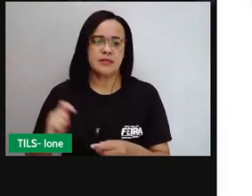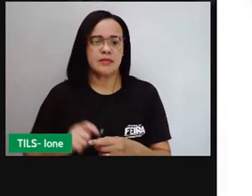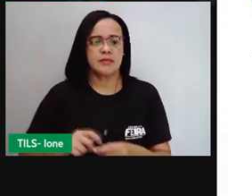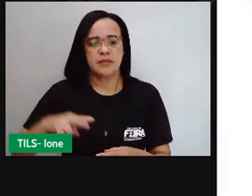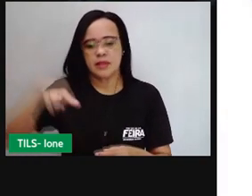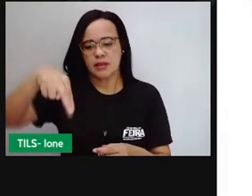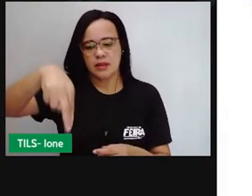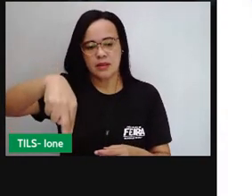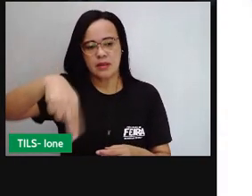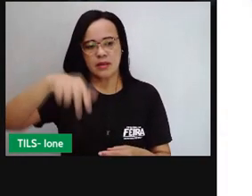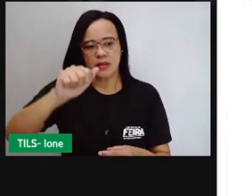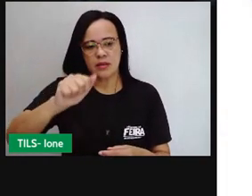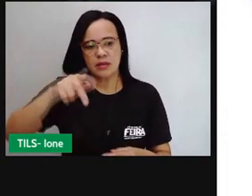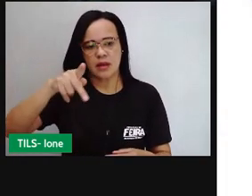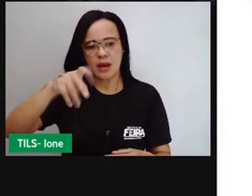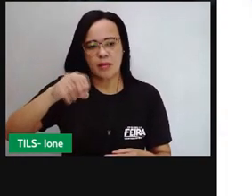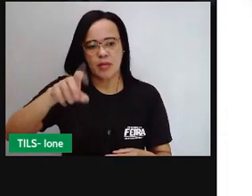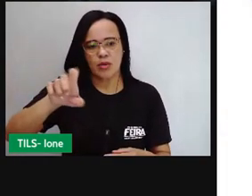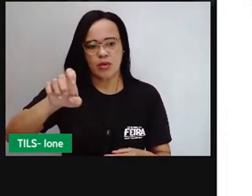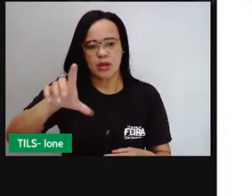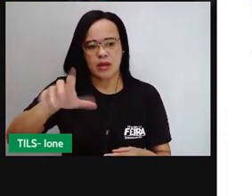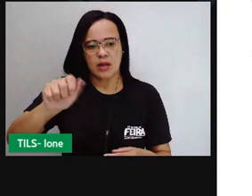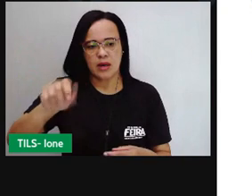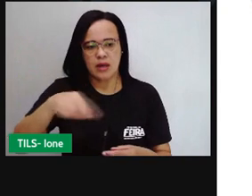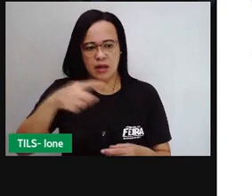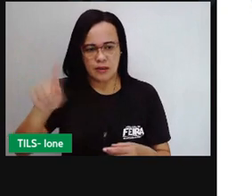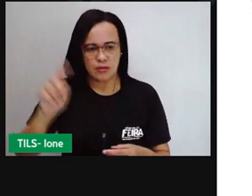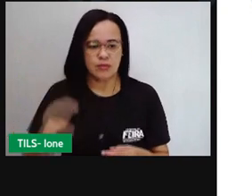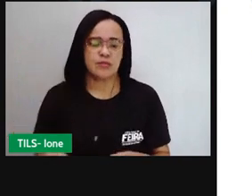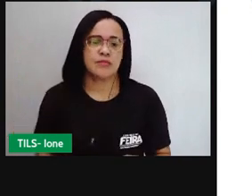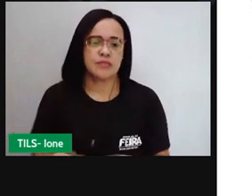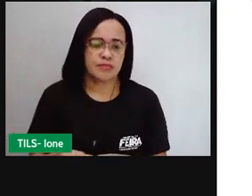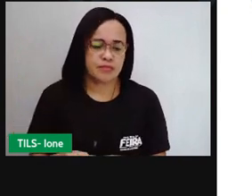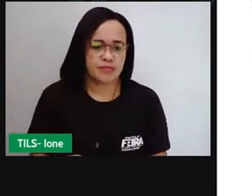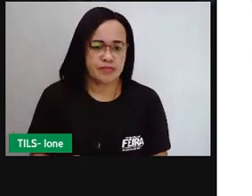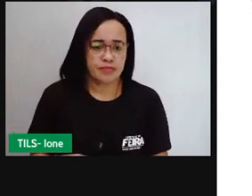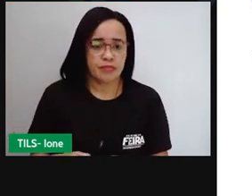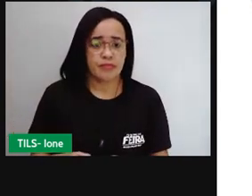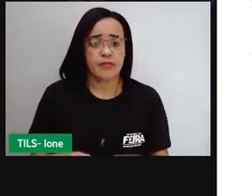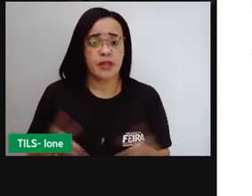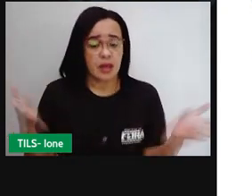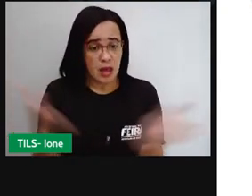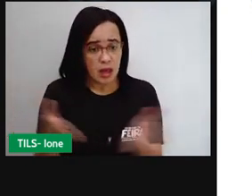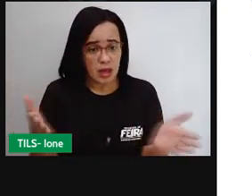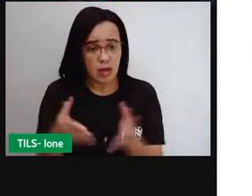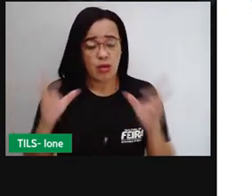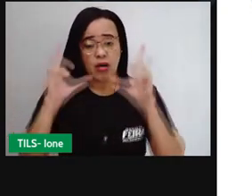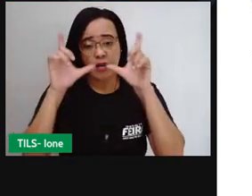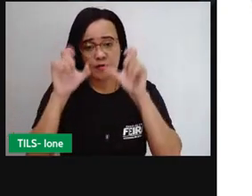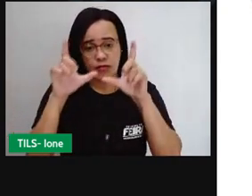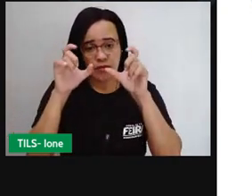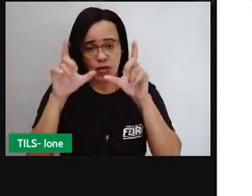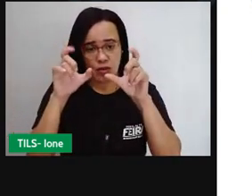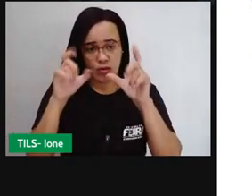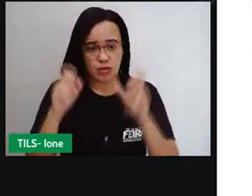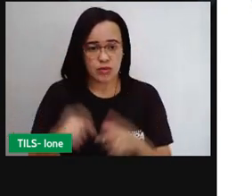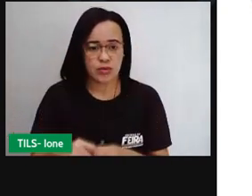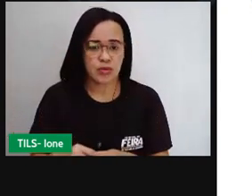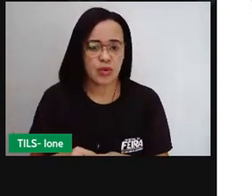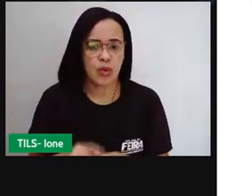E aí, uma imagem de Salvador, em 1819, né? Pouco tempo aí, mostrando